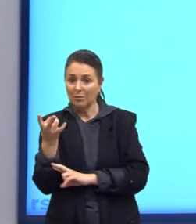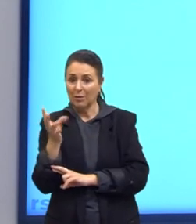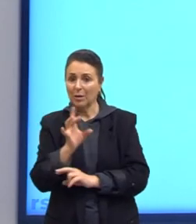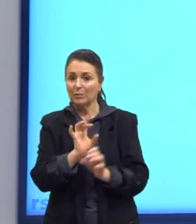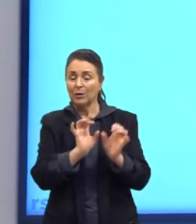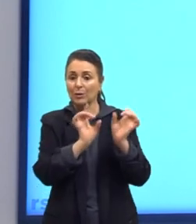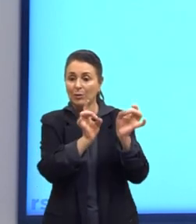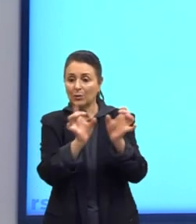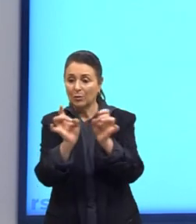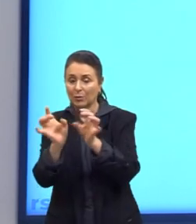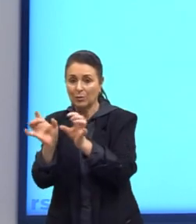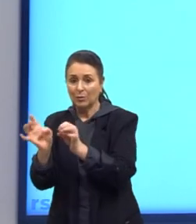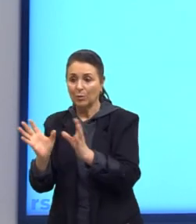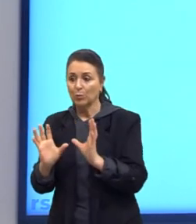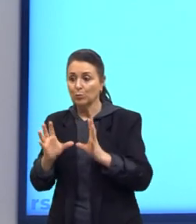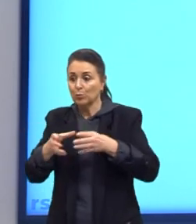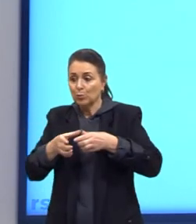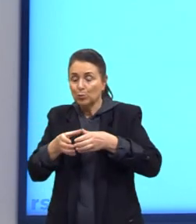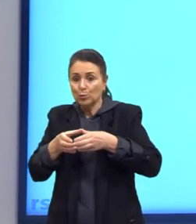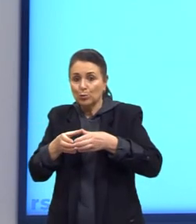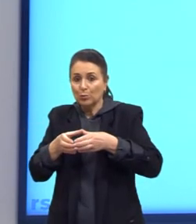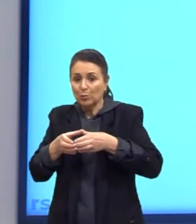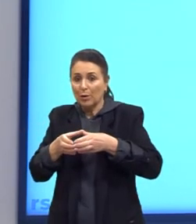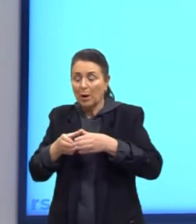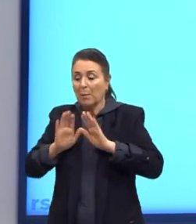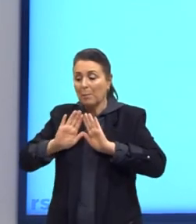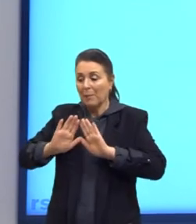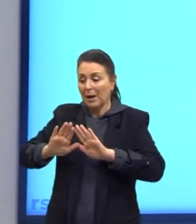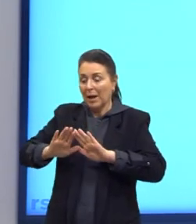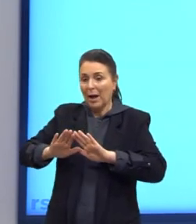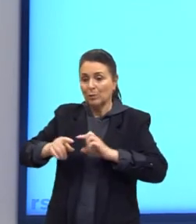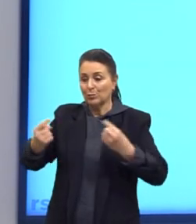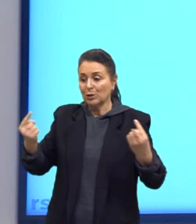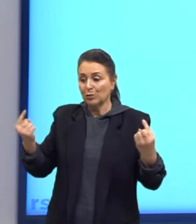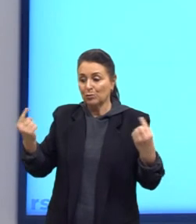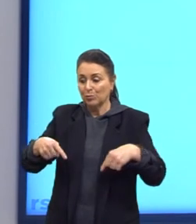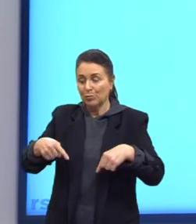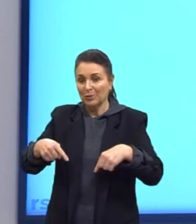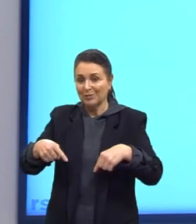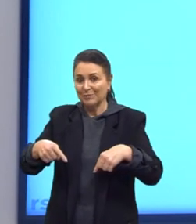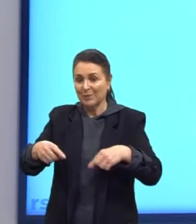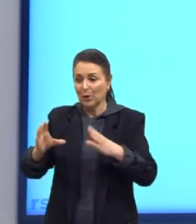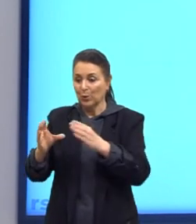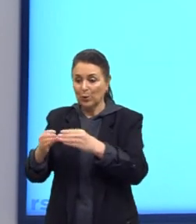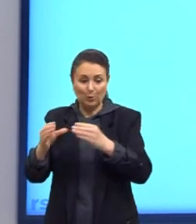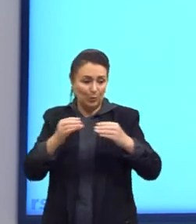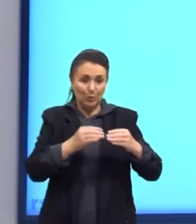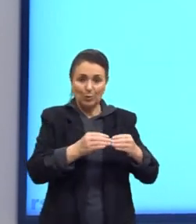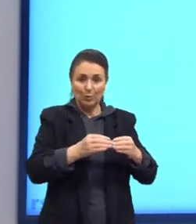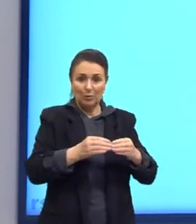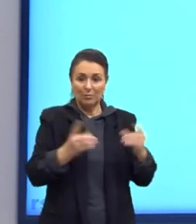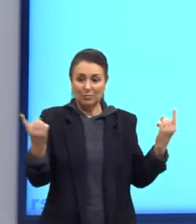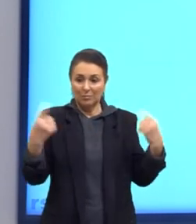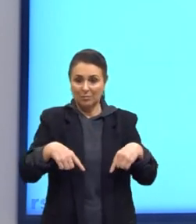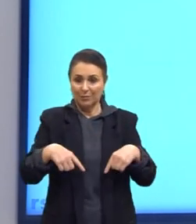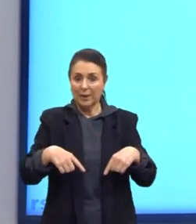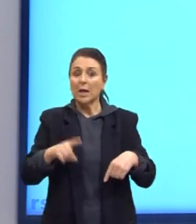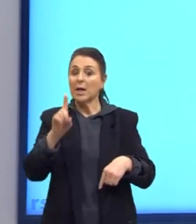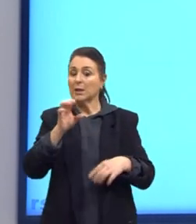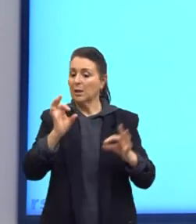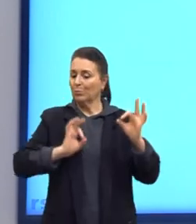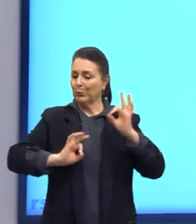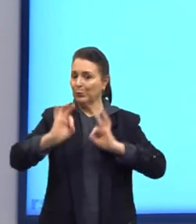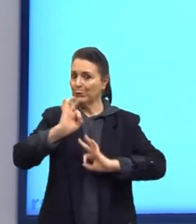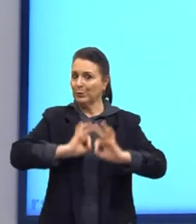os grandes grupos pararam de dar disputas entre si. Eles não disputam. Há uma organização na